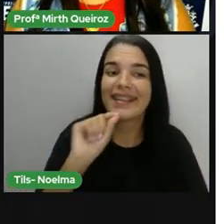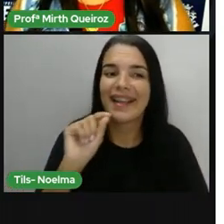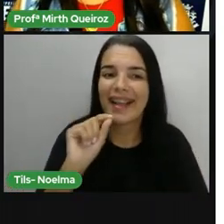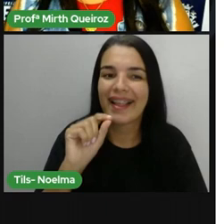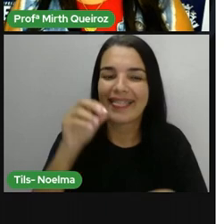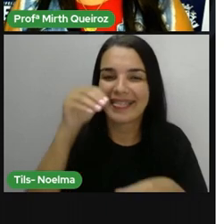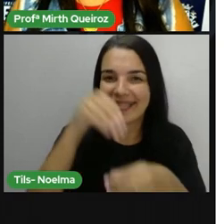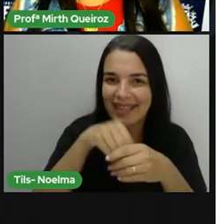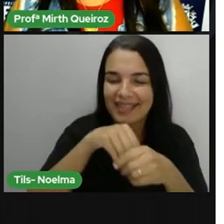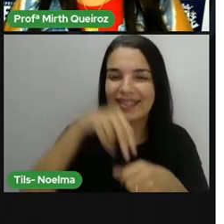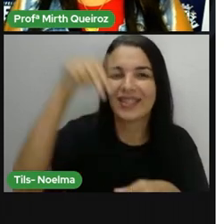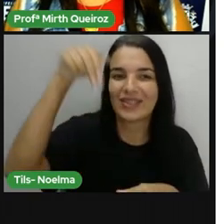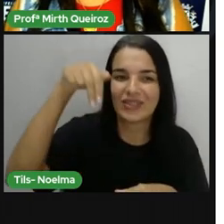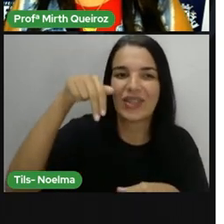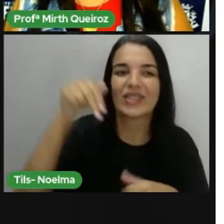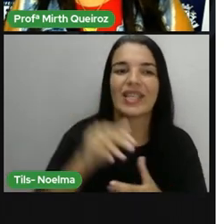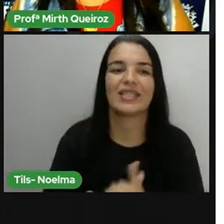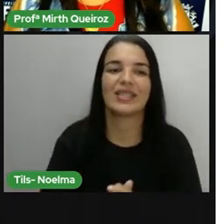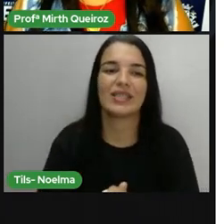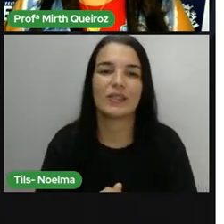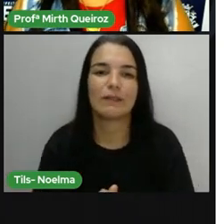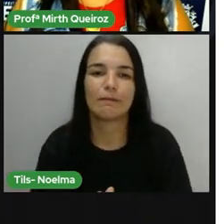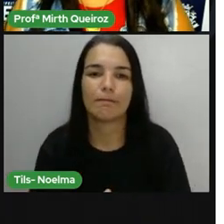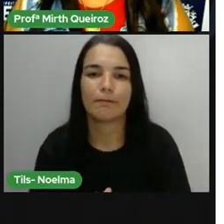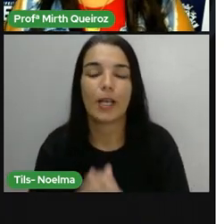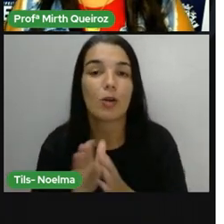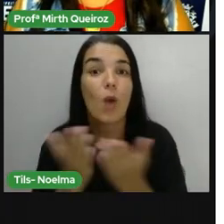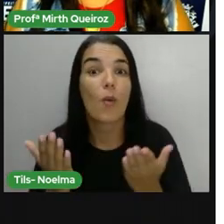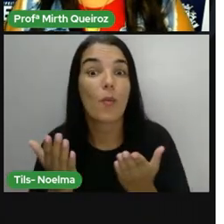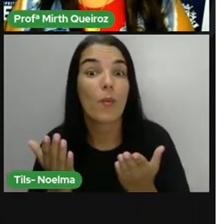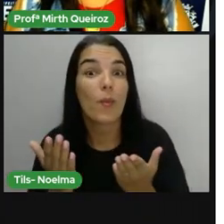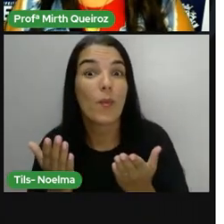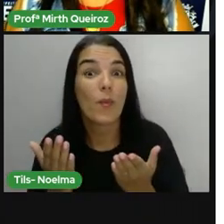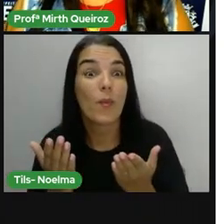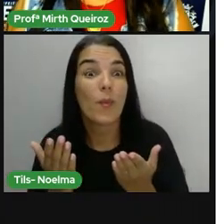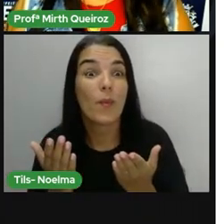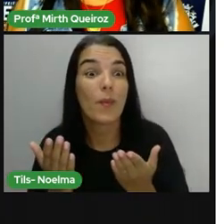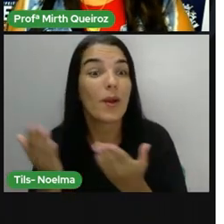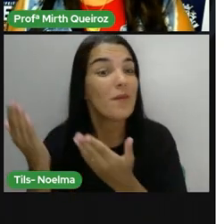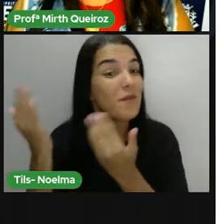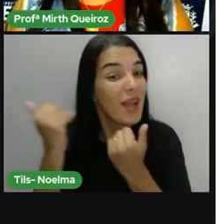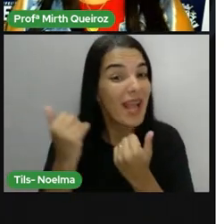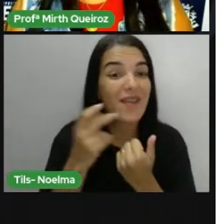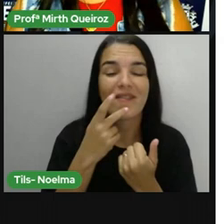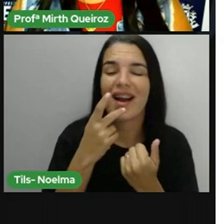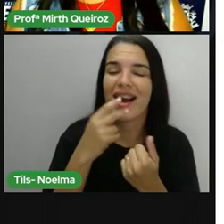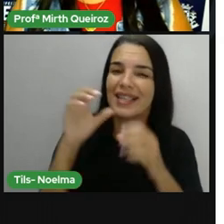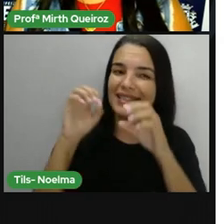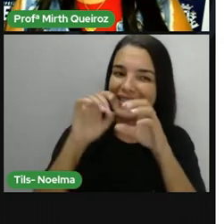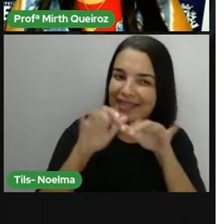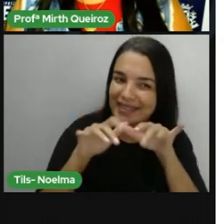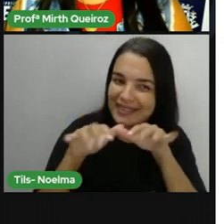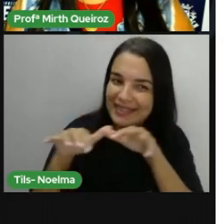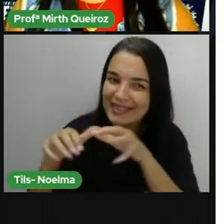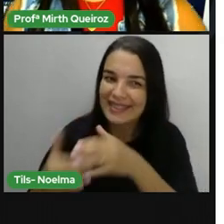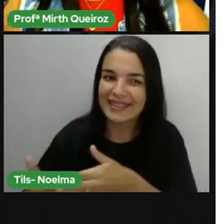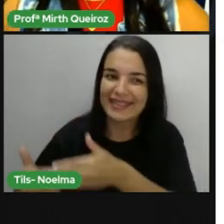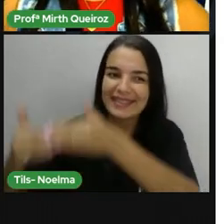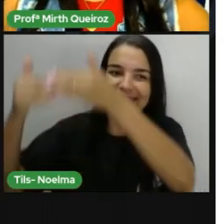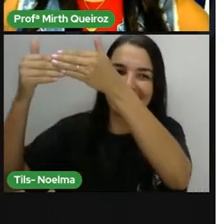do Nordeste, né? Qual é o bioma? Me diz aí. Escrevam no chat.